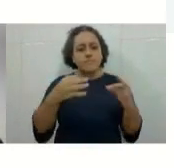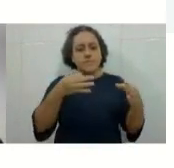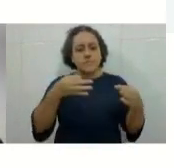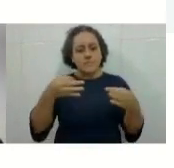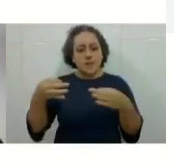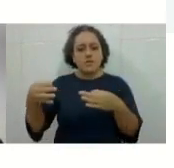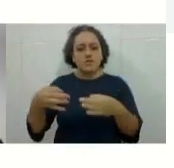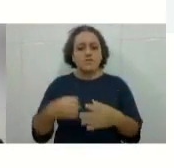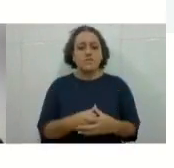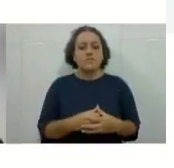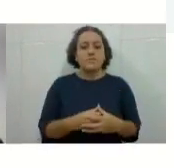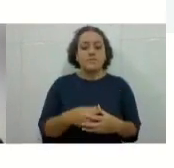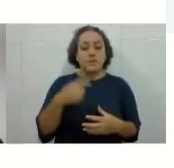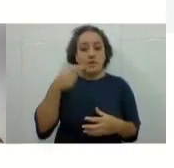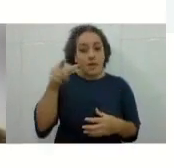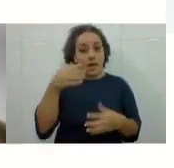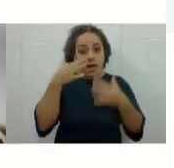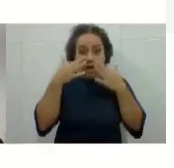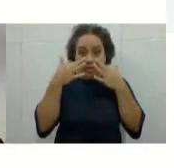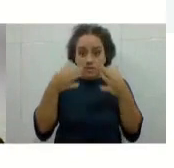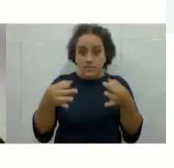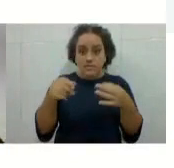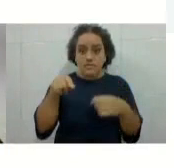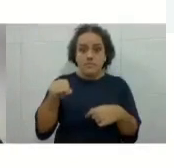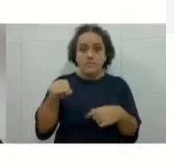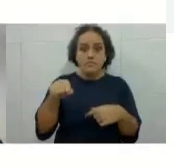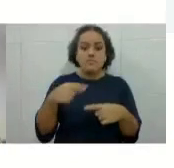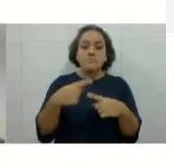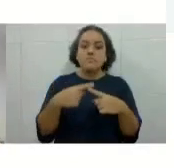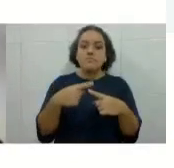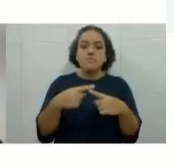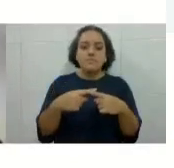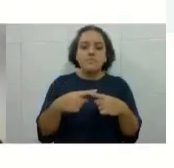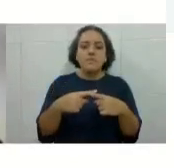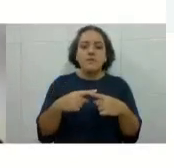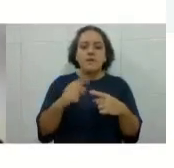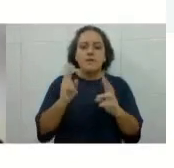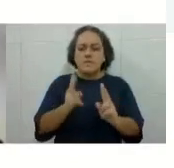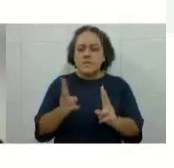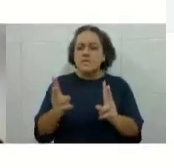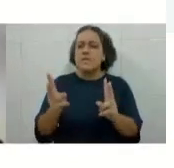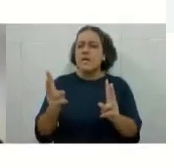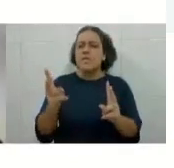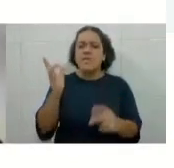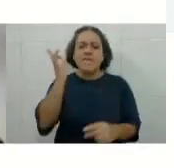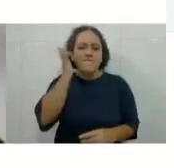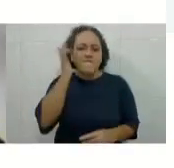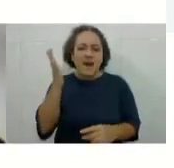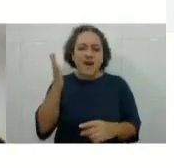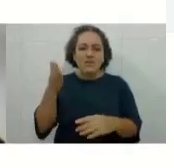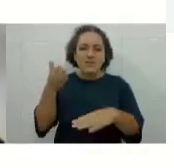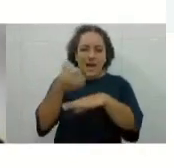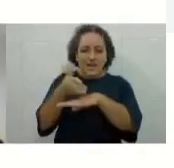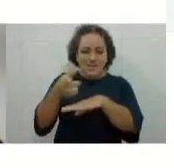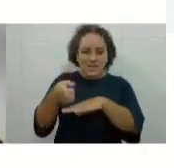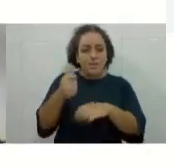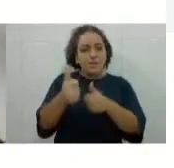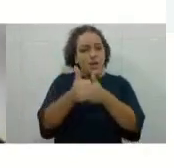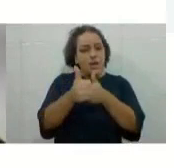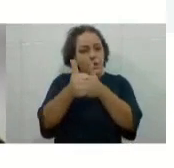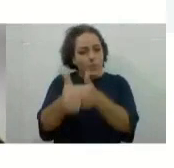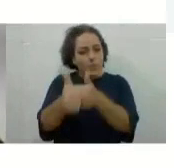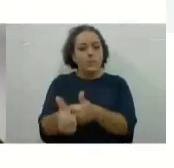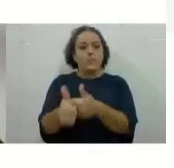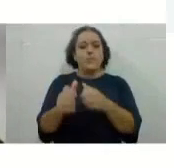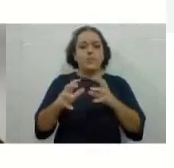Então, vocês fiquem atentos, né? Deixem isso à vista para vocês acompanharem todos os, aqui tem quando